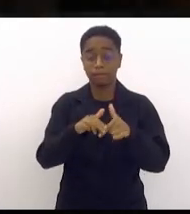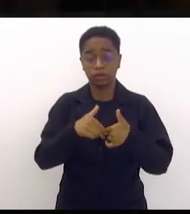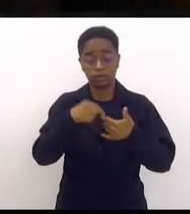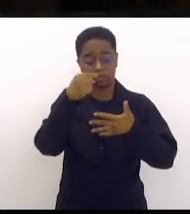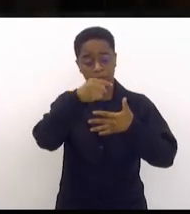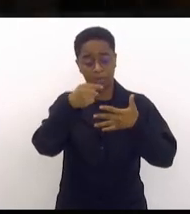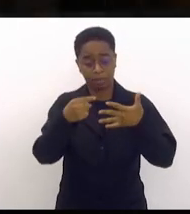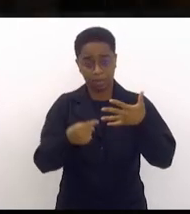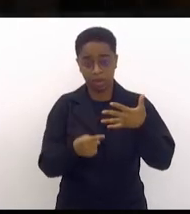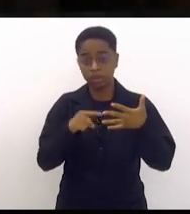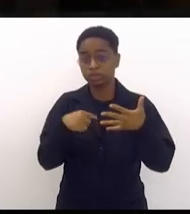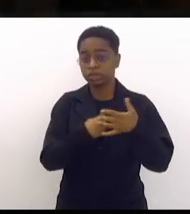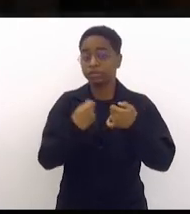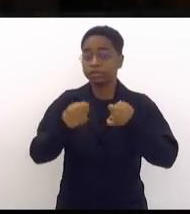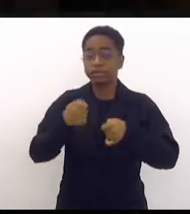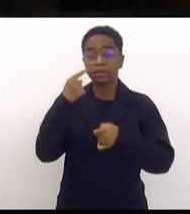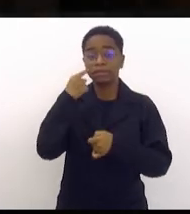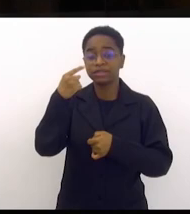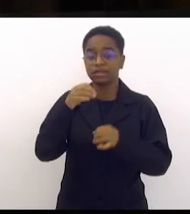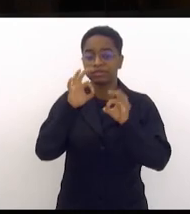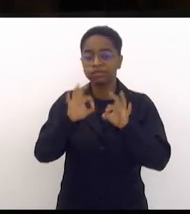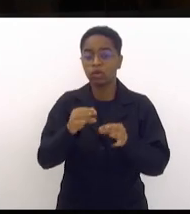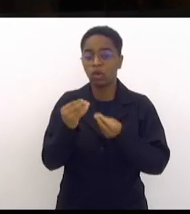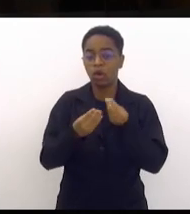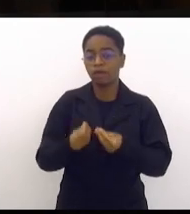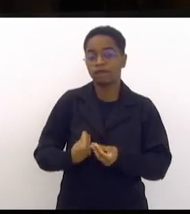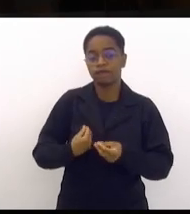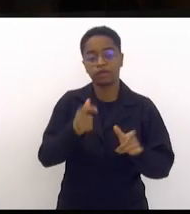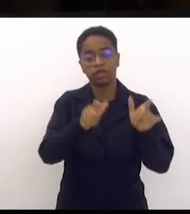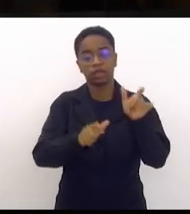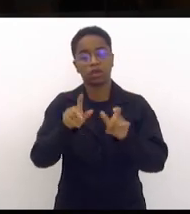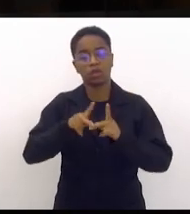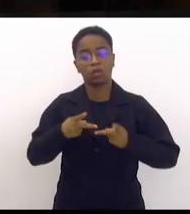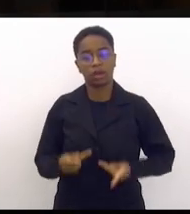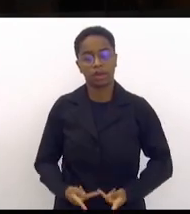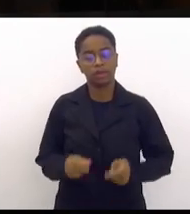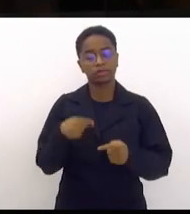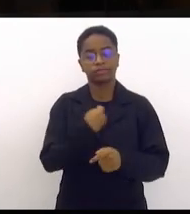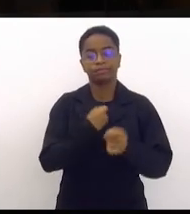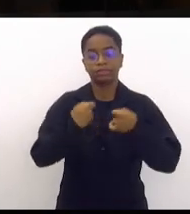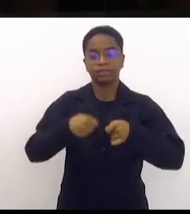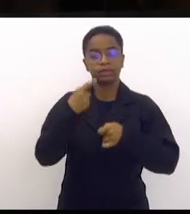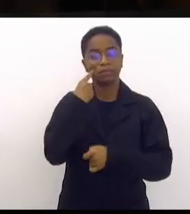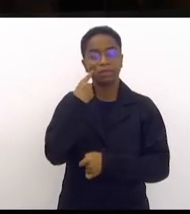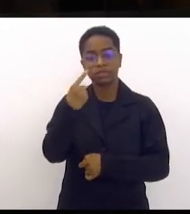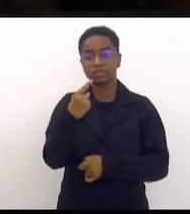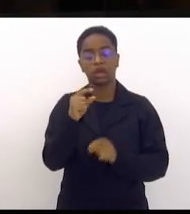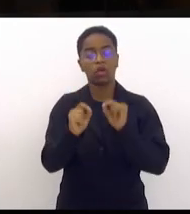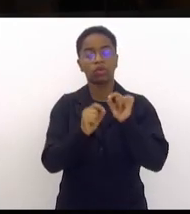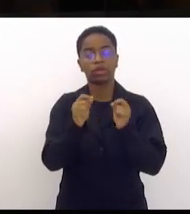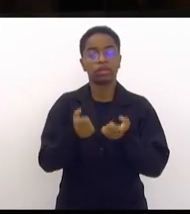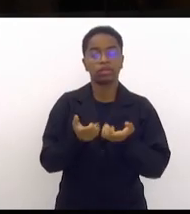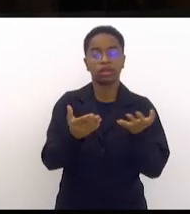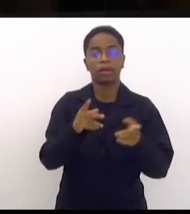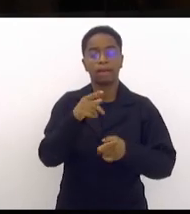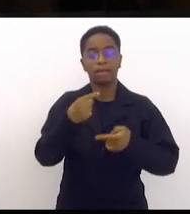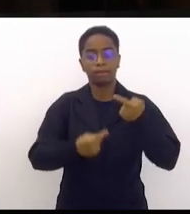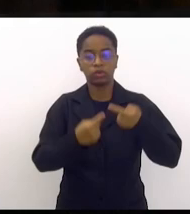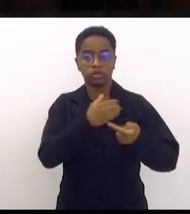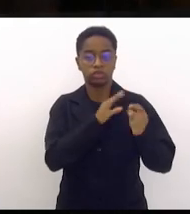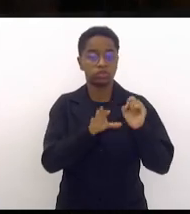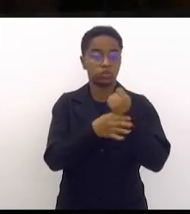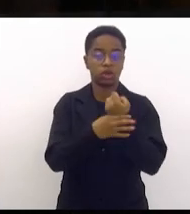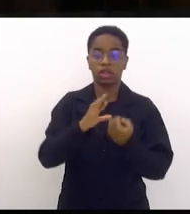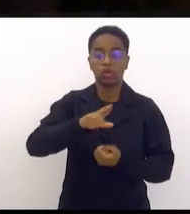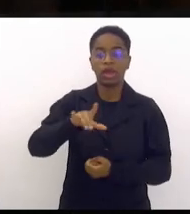elementos que a gente precisa pensar na dignidade humana, que a gente precisa pensar que política de segurança não é